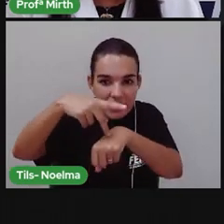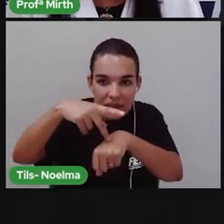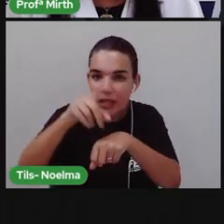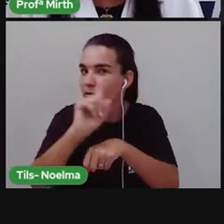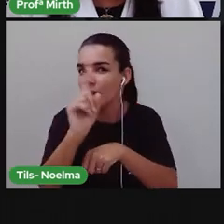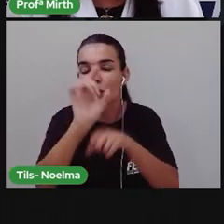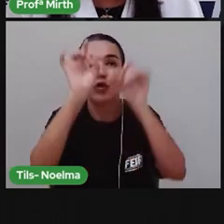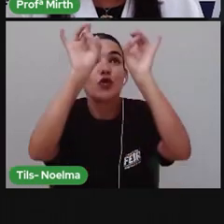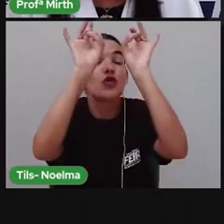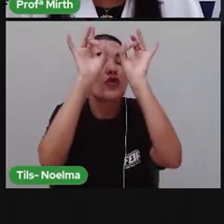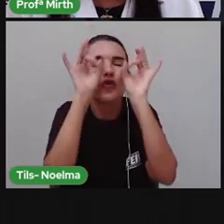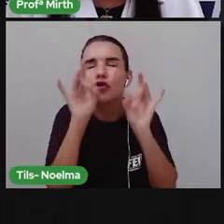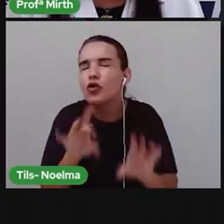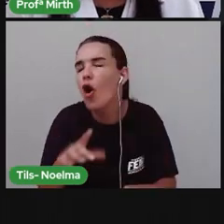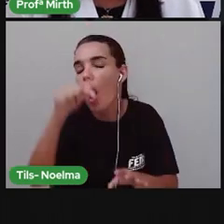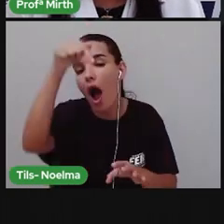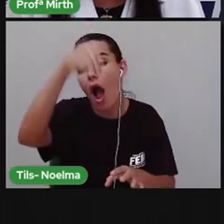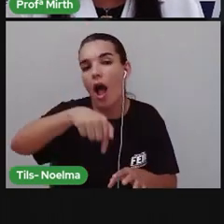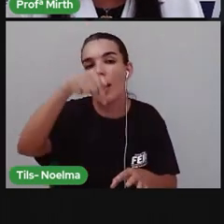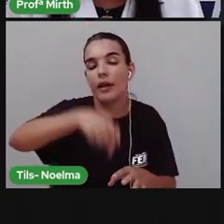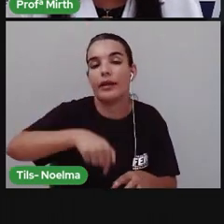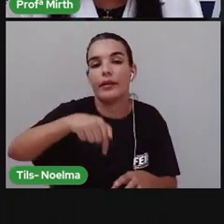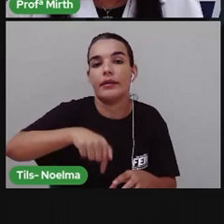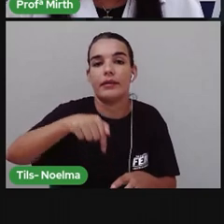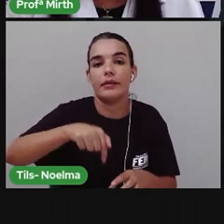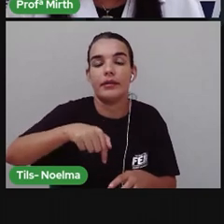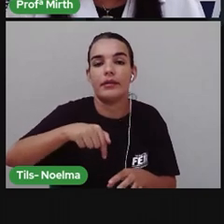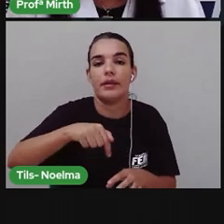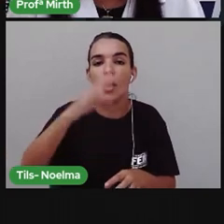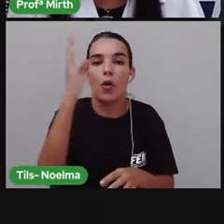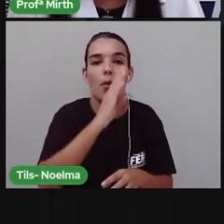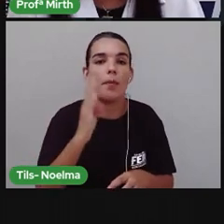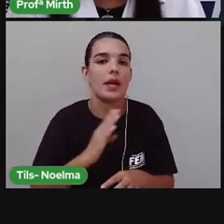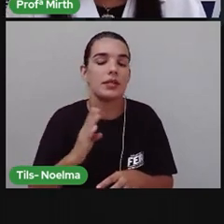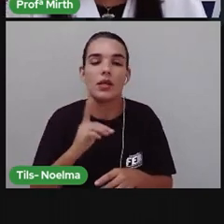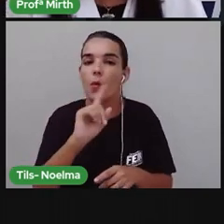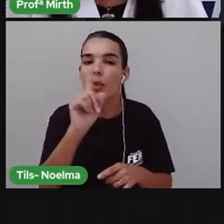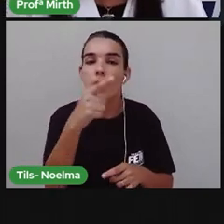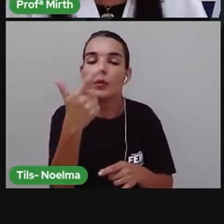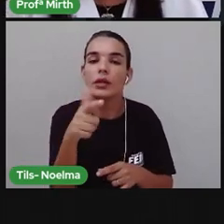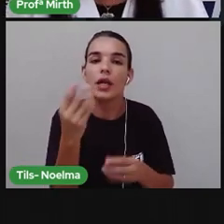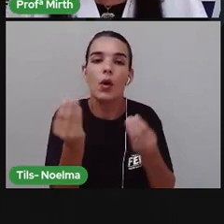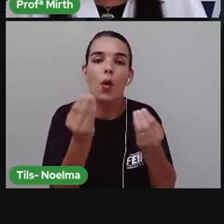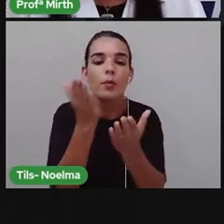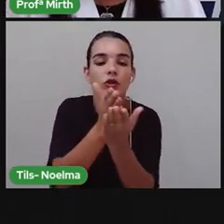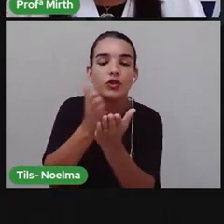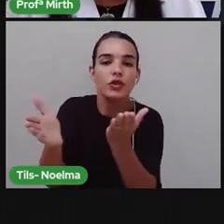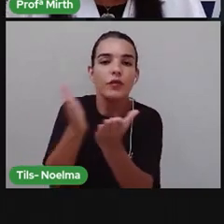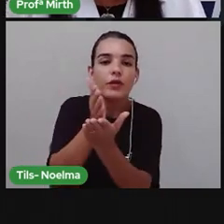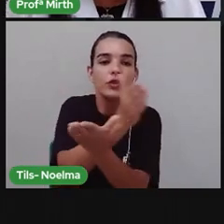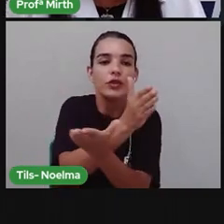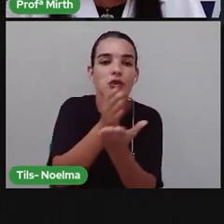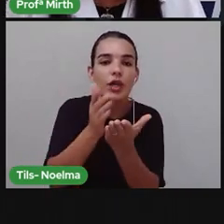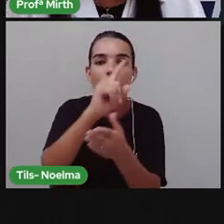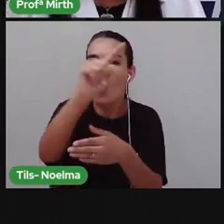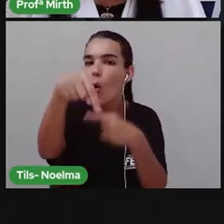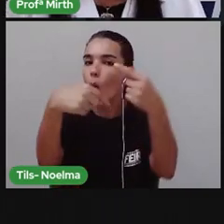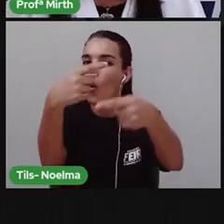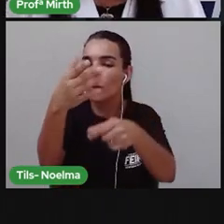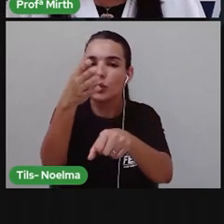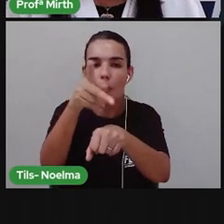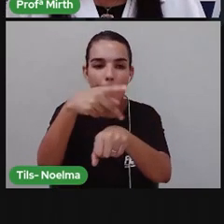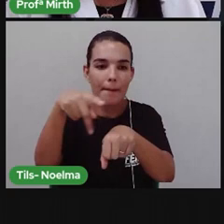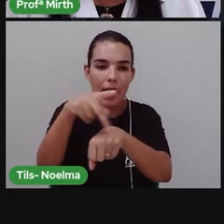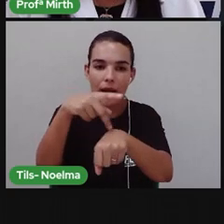O único domínio florestal Que não divide espaço Com nenhum outro país Além do nosso Ou seja